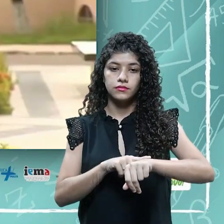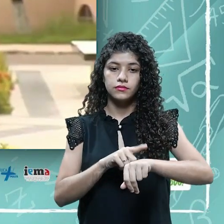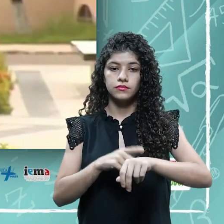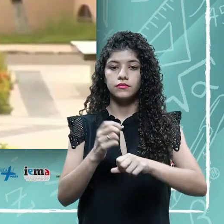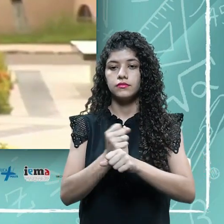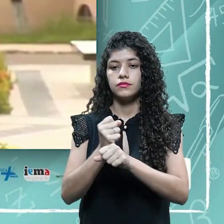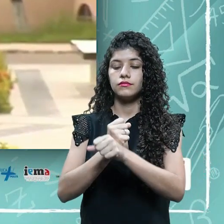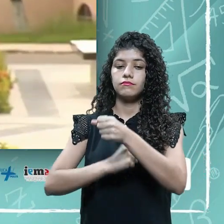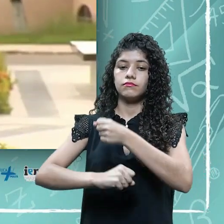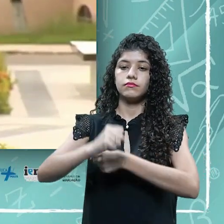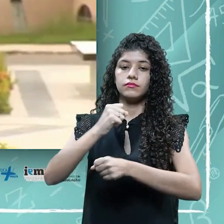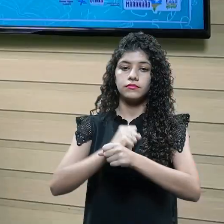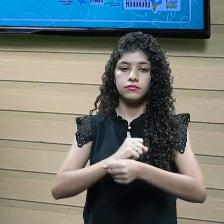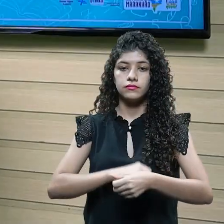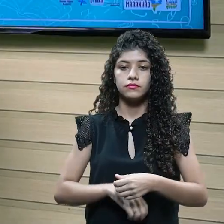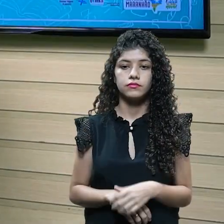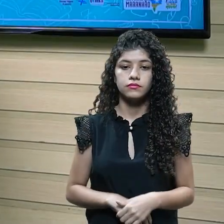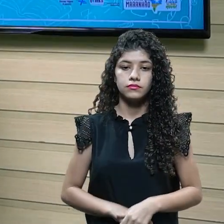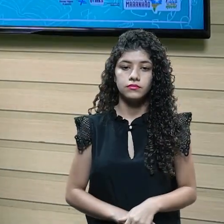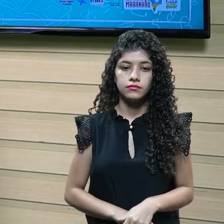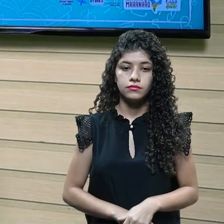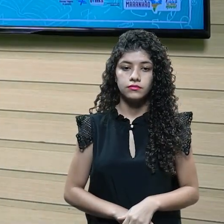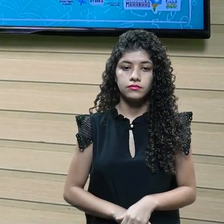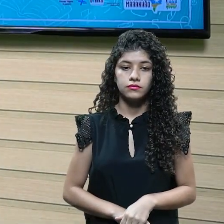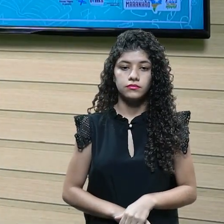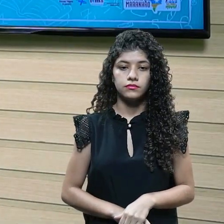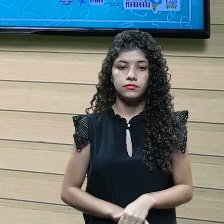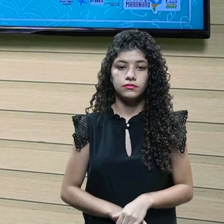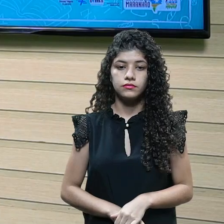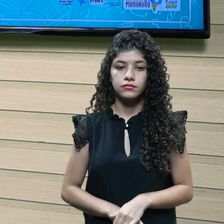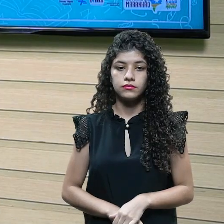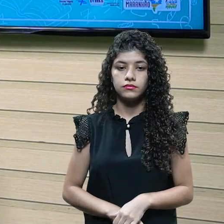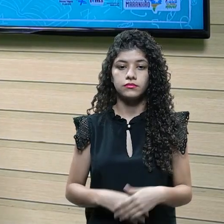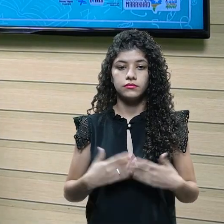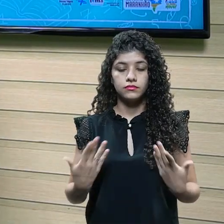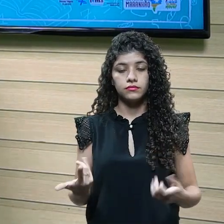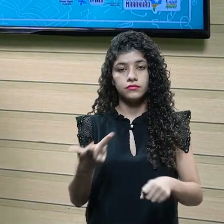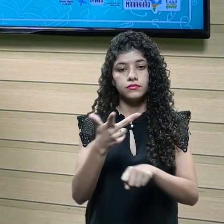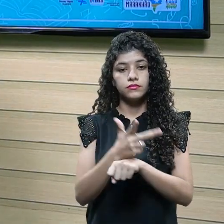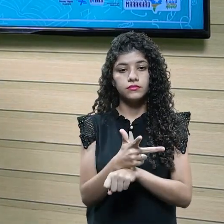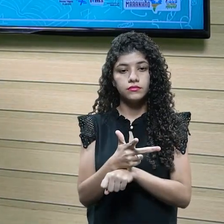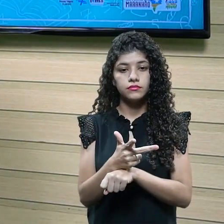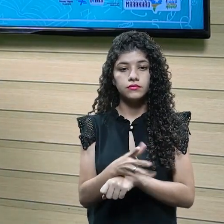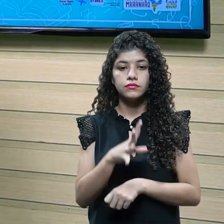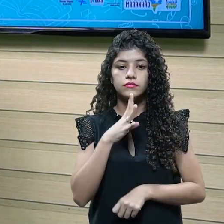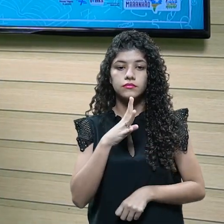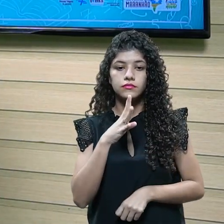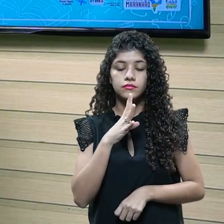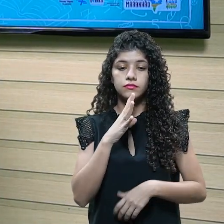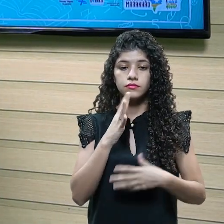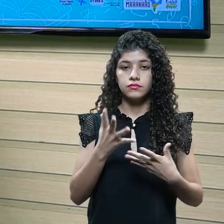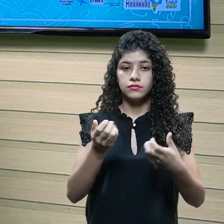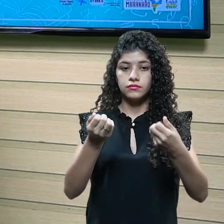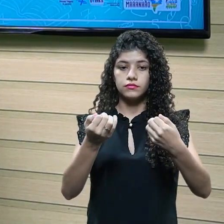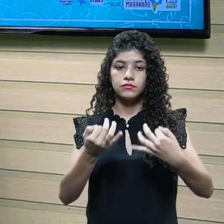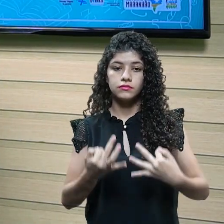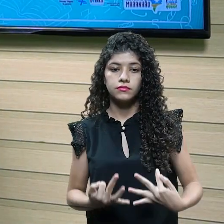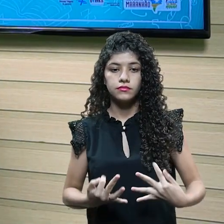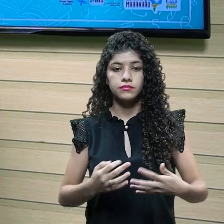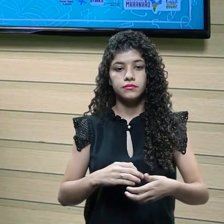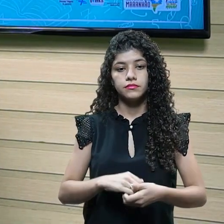momento há anos. Bom, então, como vocês viram no vídeo, né? Lá está bem,